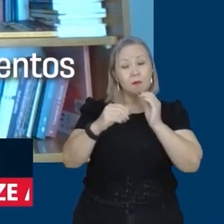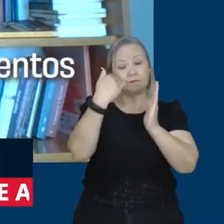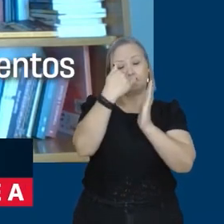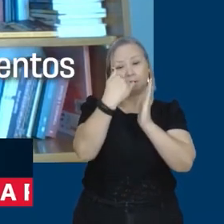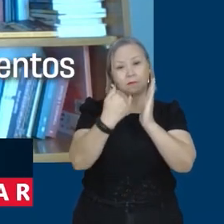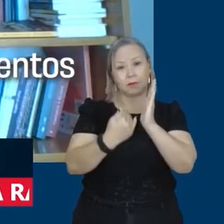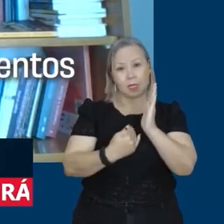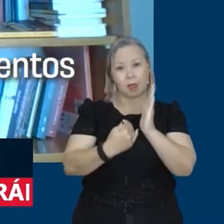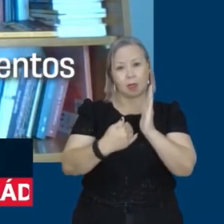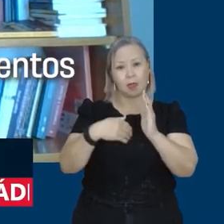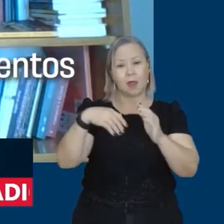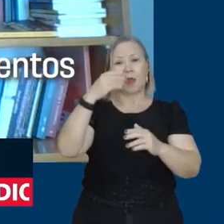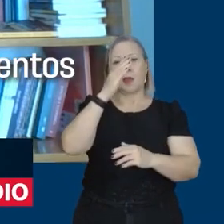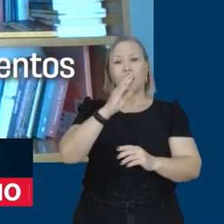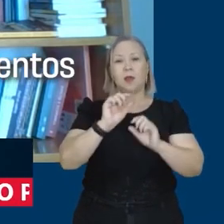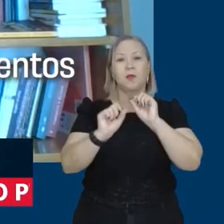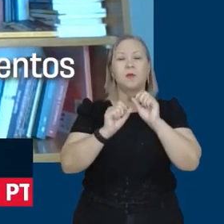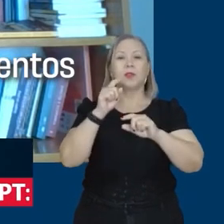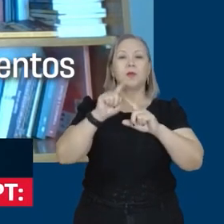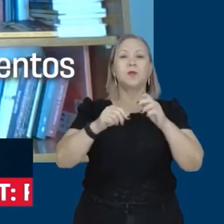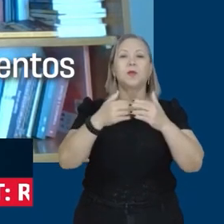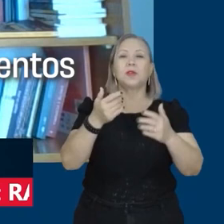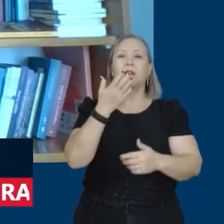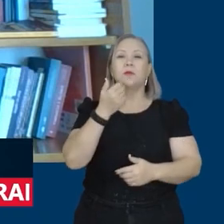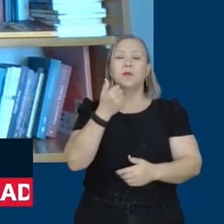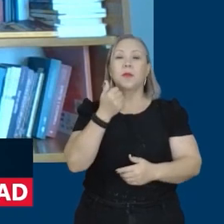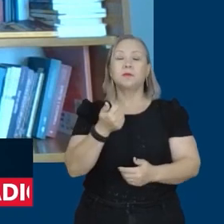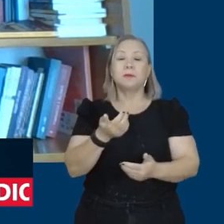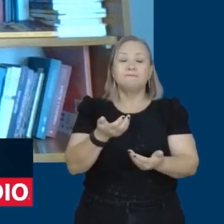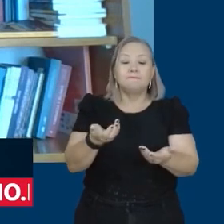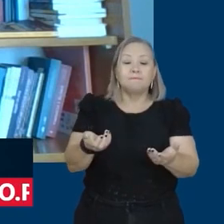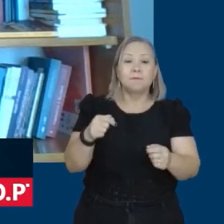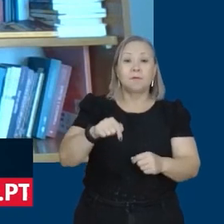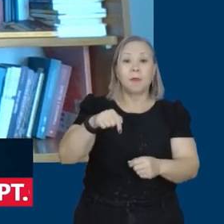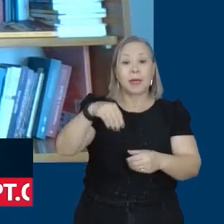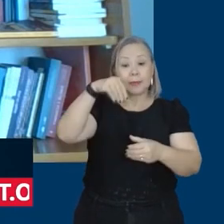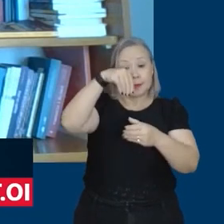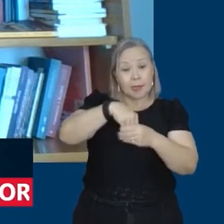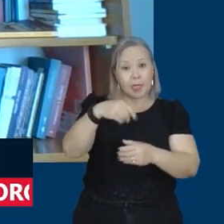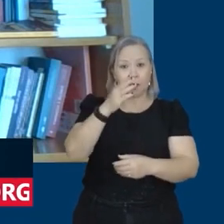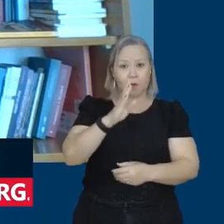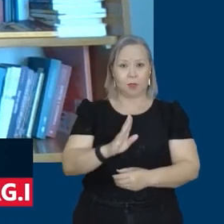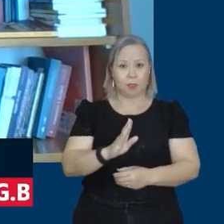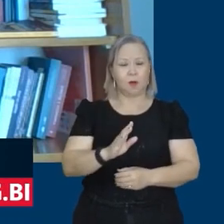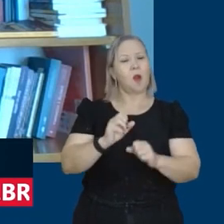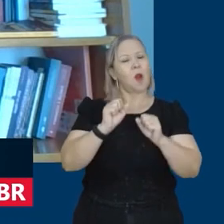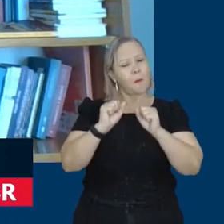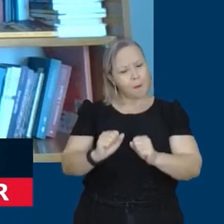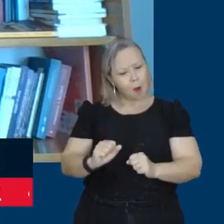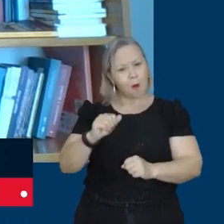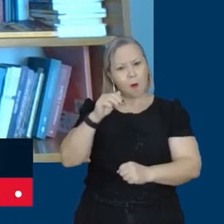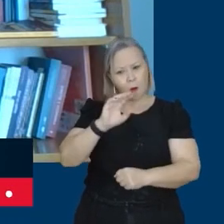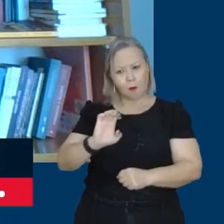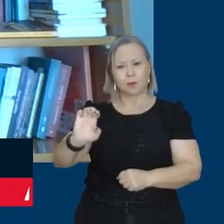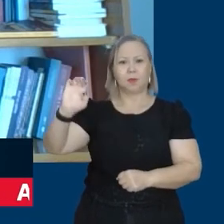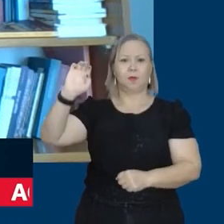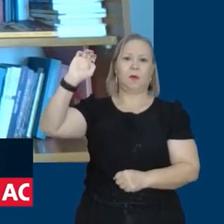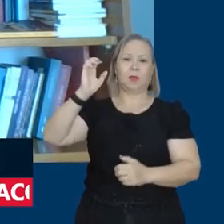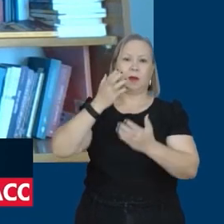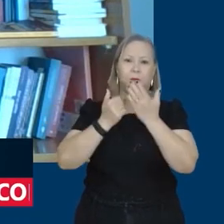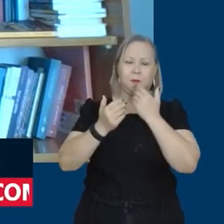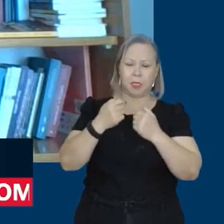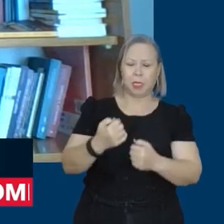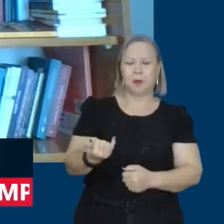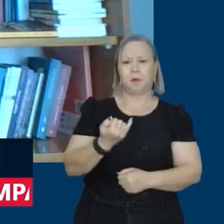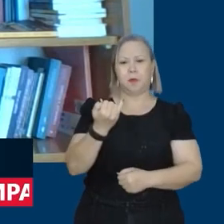política, primeiro, de produzir alimentos para o consumo interno. É claro que o Brasil deve e pode exportar alimentos, é importante para a economia